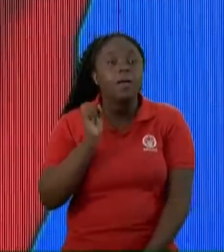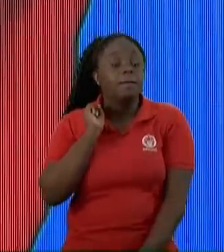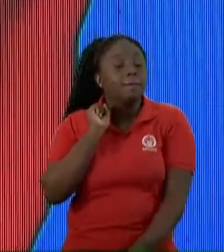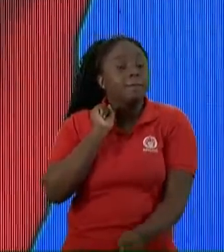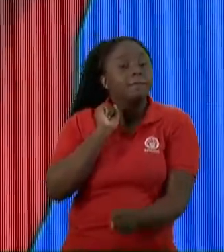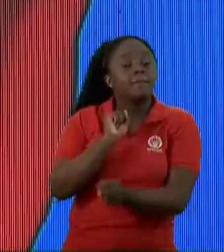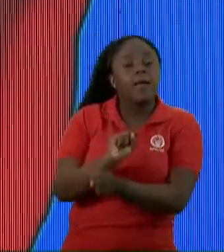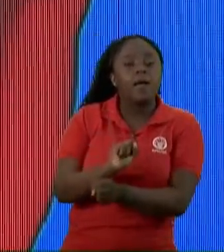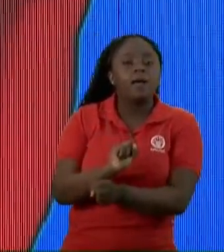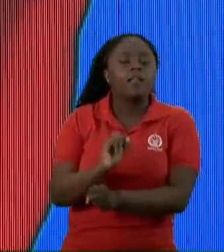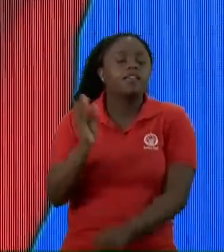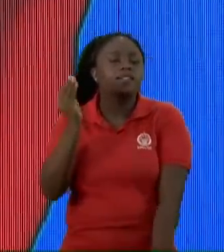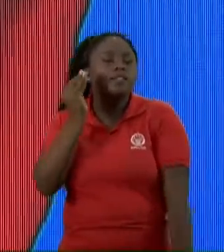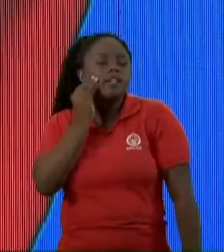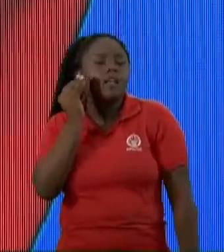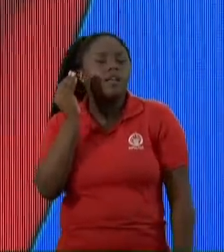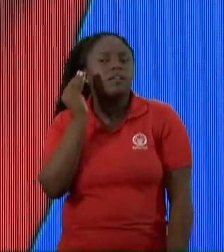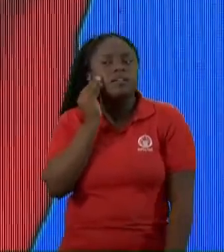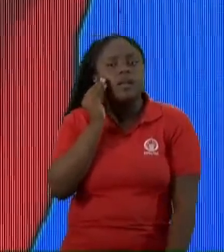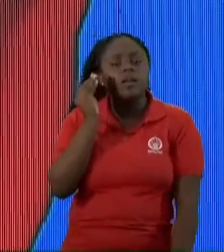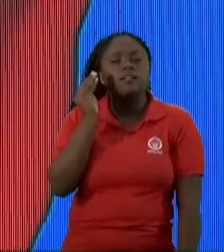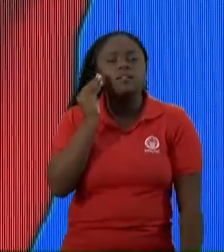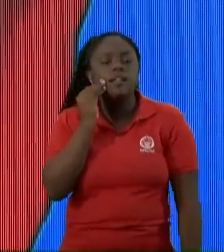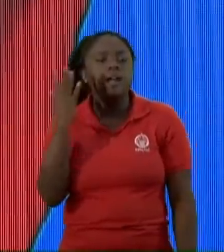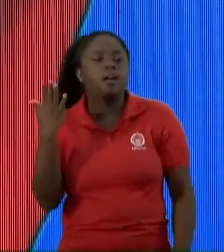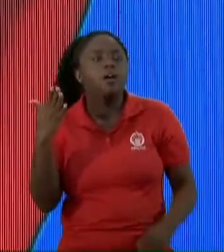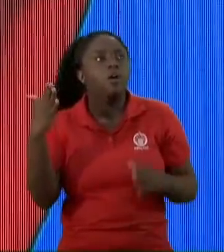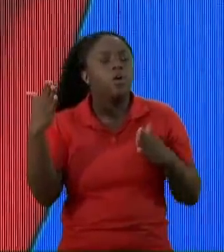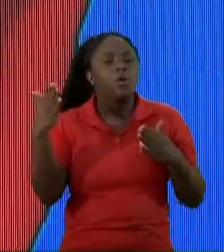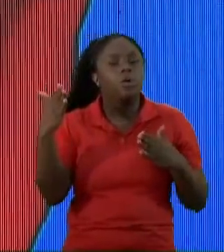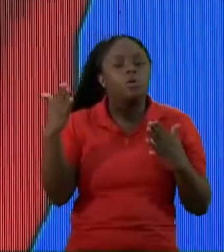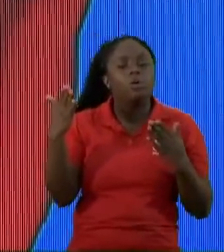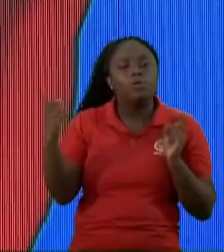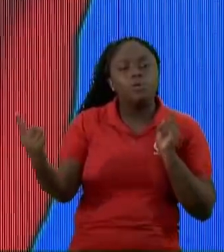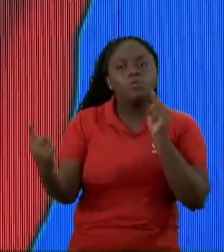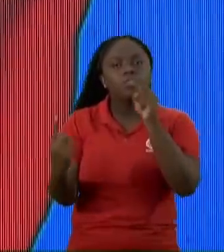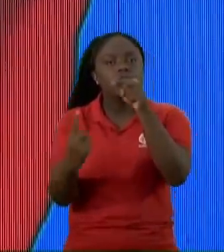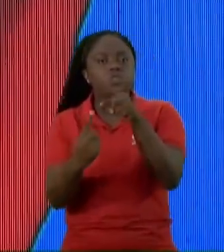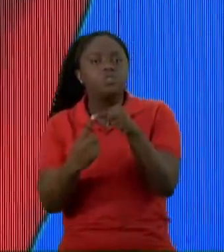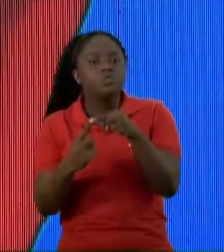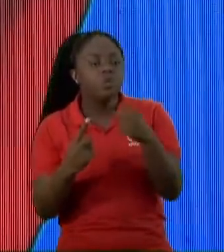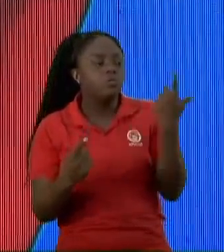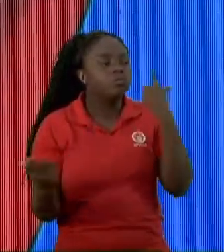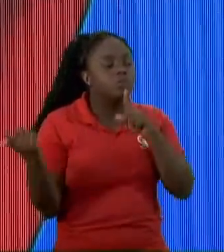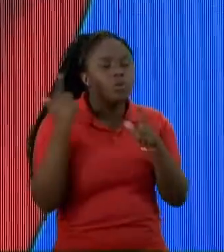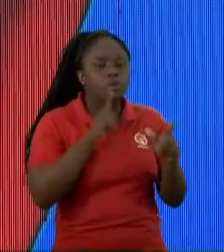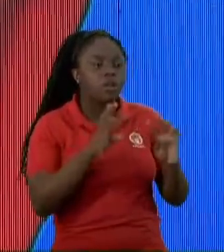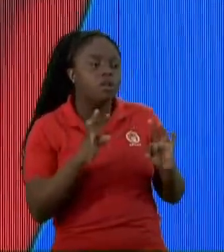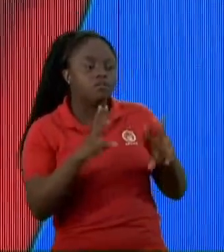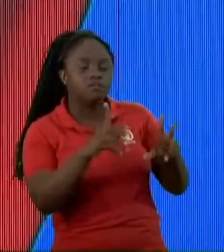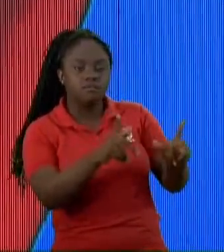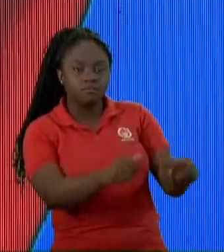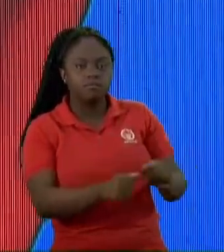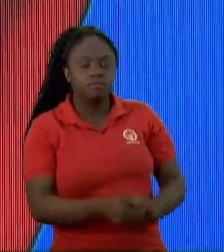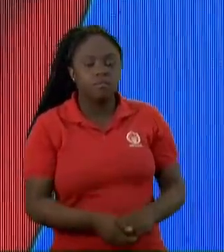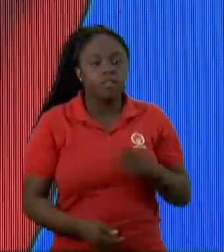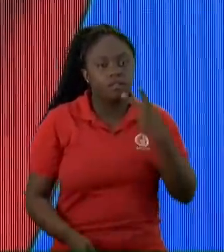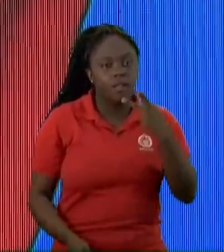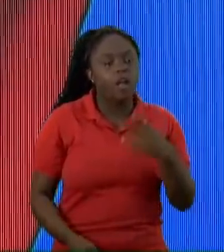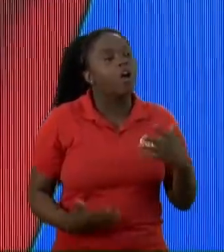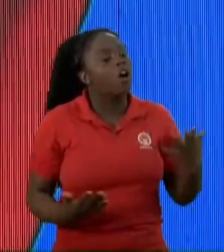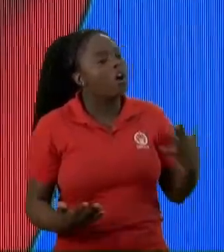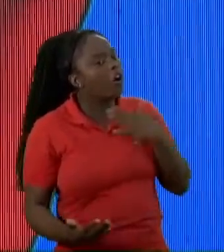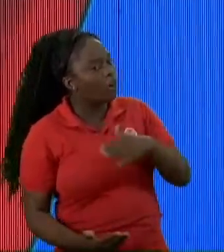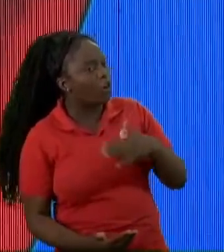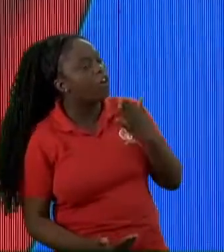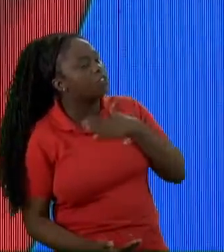De tentar Bater a meta De satisfação De todo mundo Você fala Ó quem gosta de mim